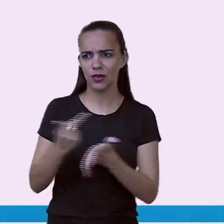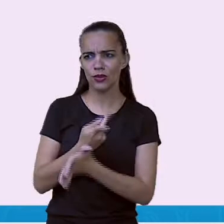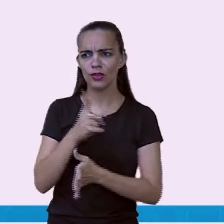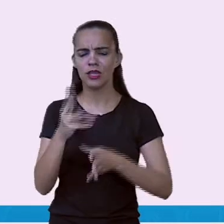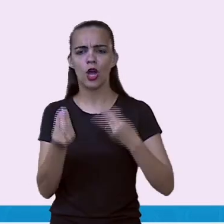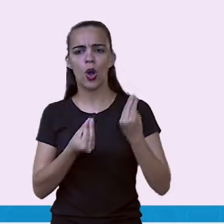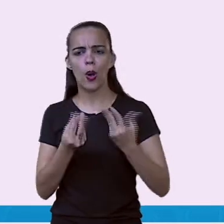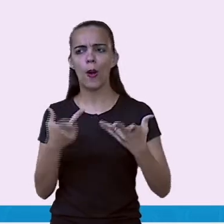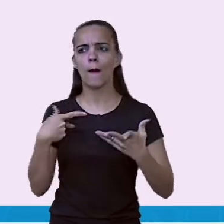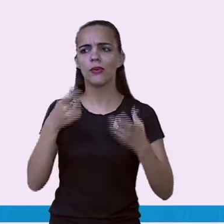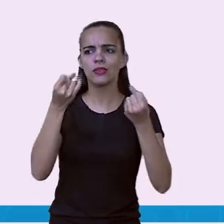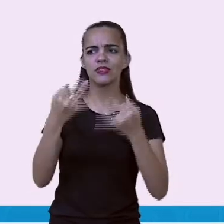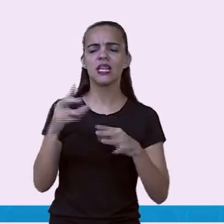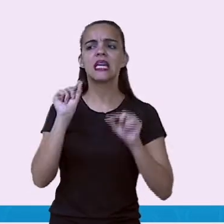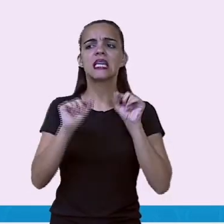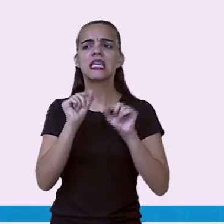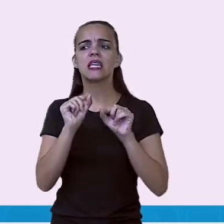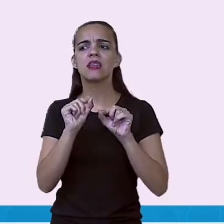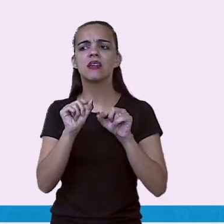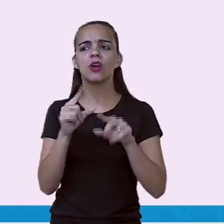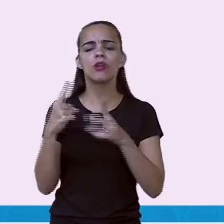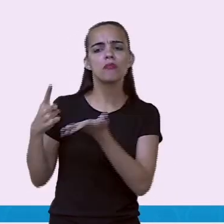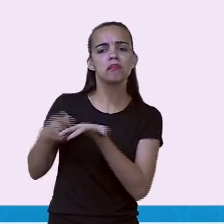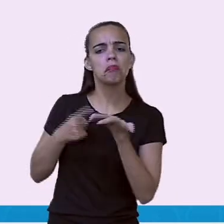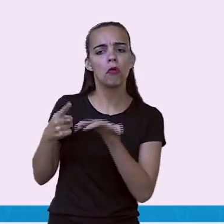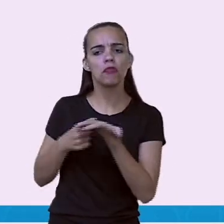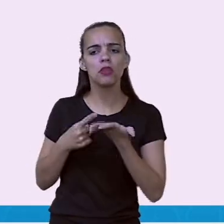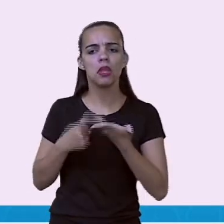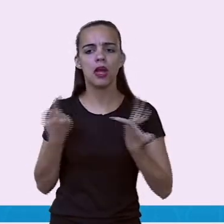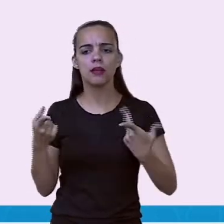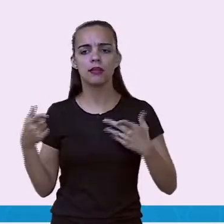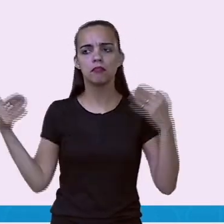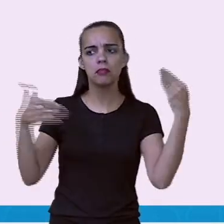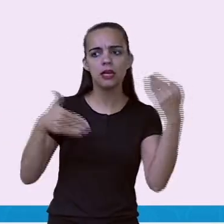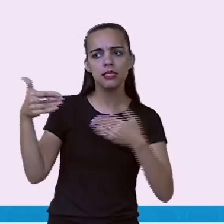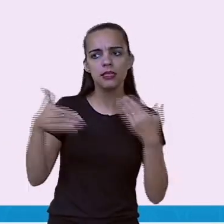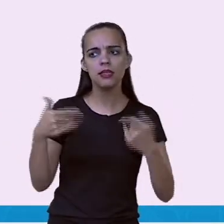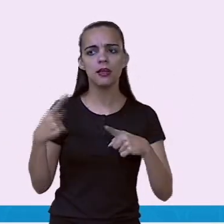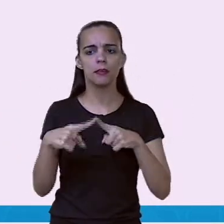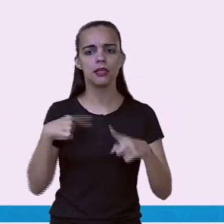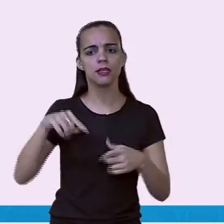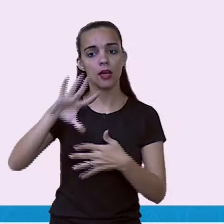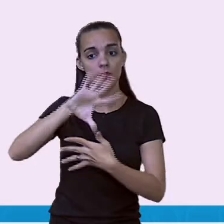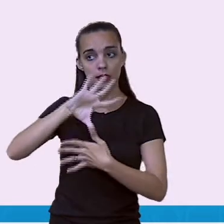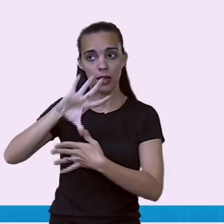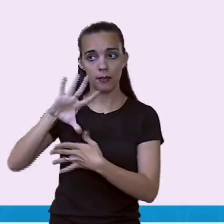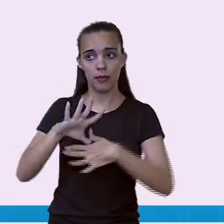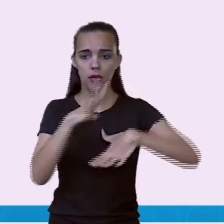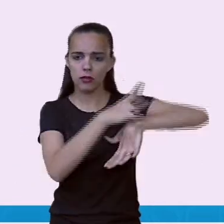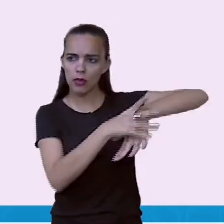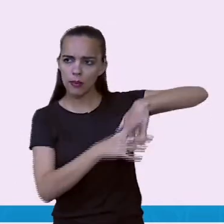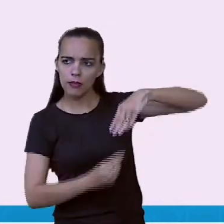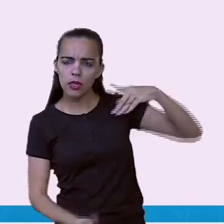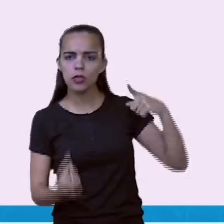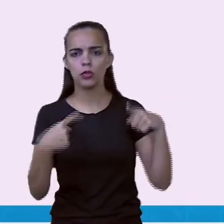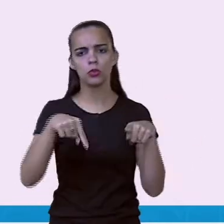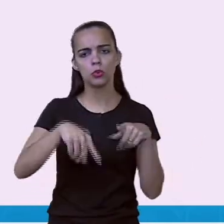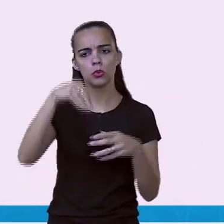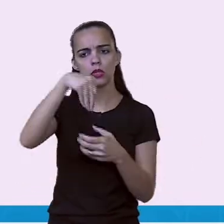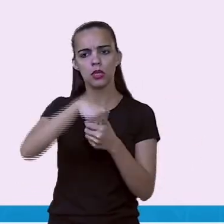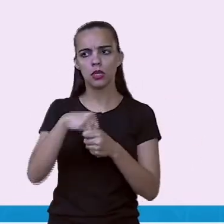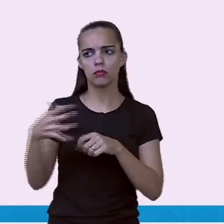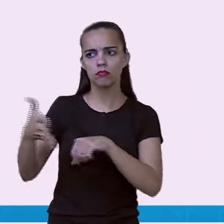Centenária. Teve convidados fora aí, né, da América do Sul. Teve outros, né,